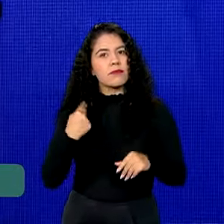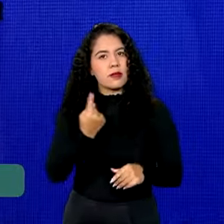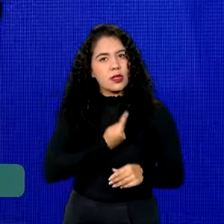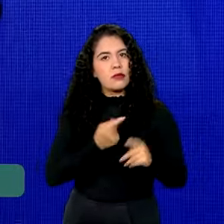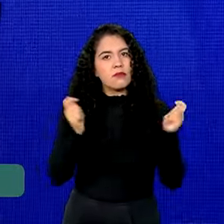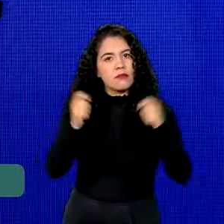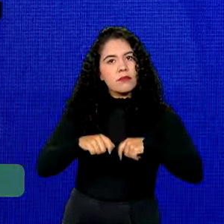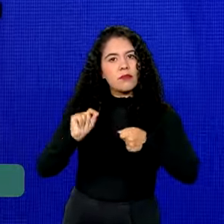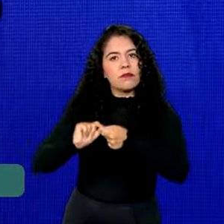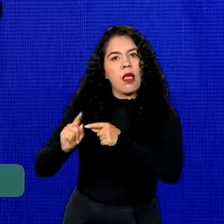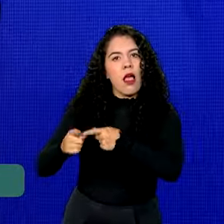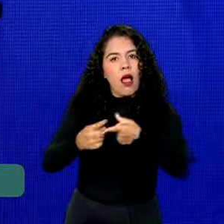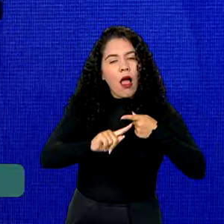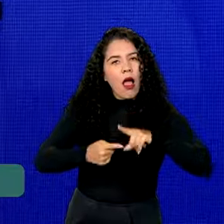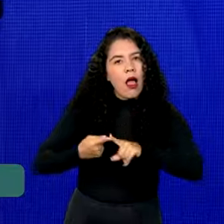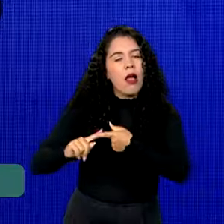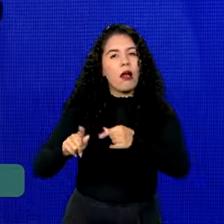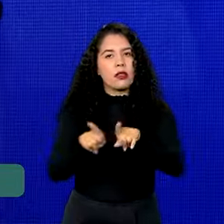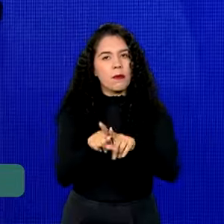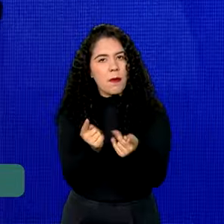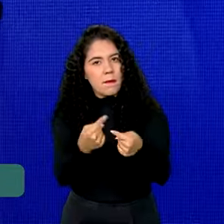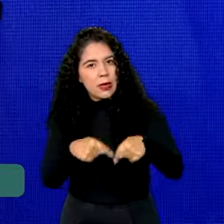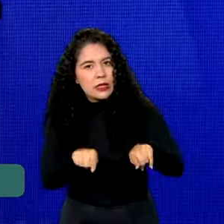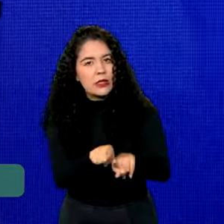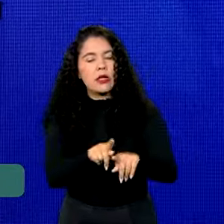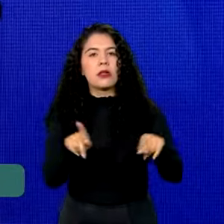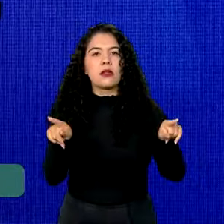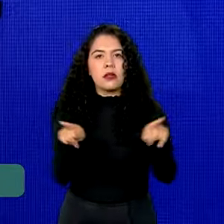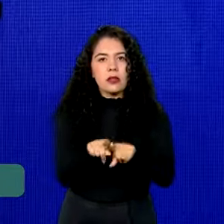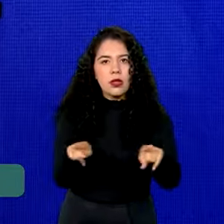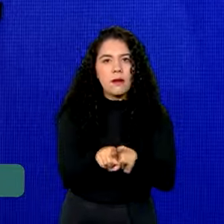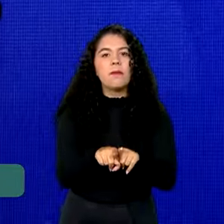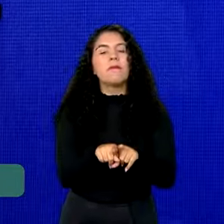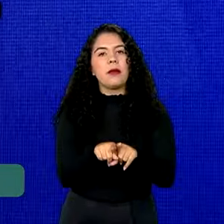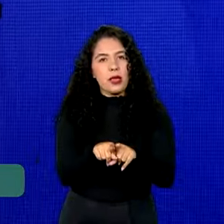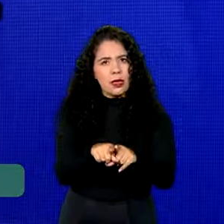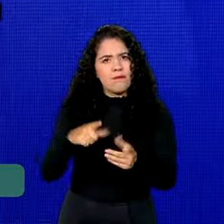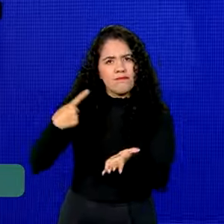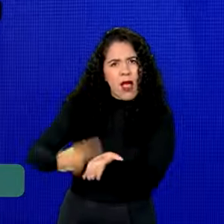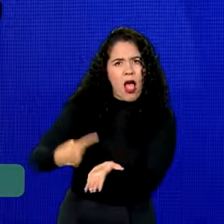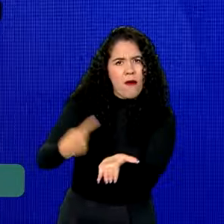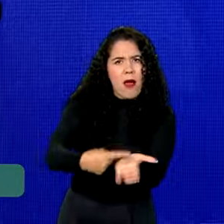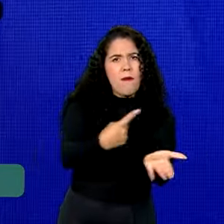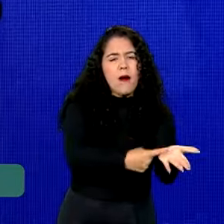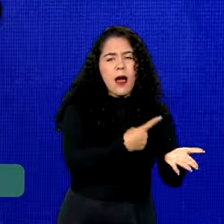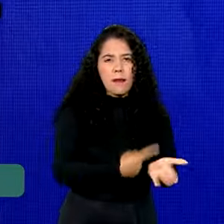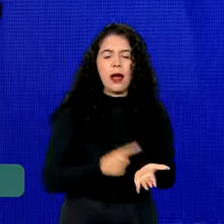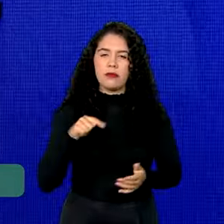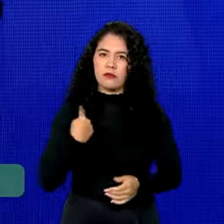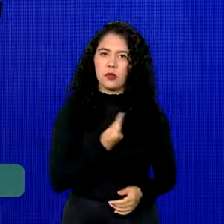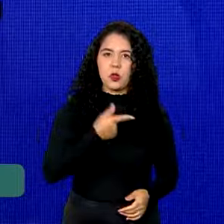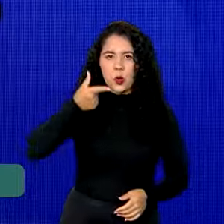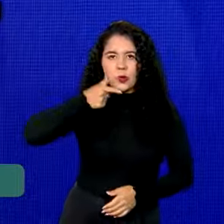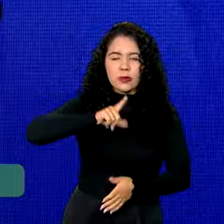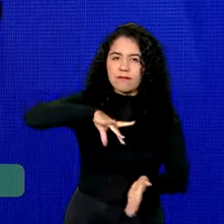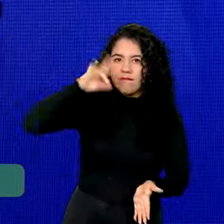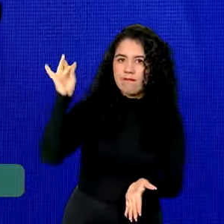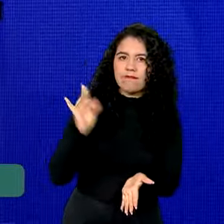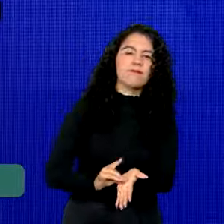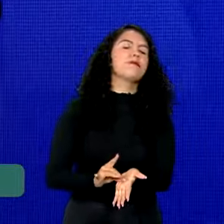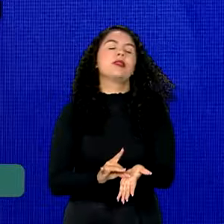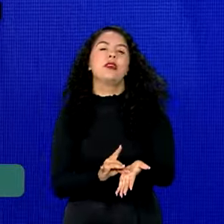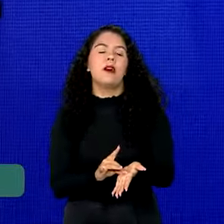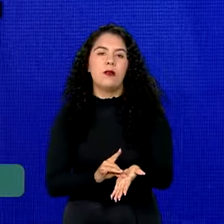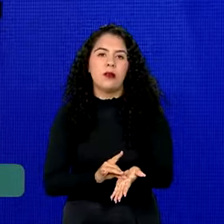empresariais, muitas parcerias, muitas fusões, muitas joint ventures, seja, para que a gente possa ficar